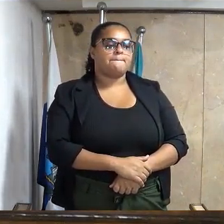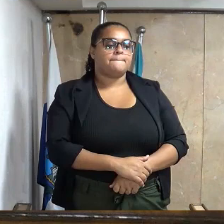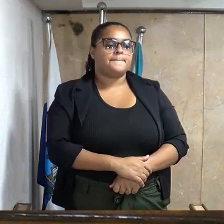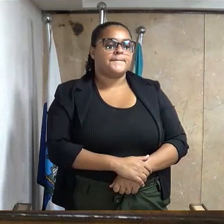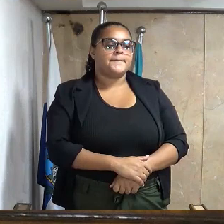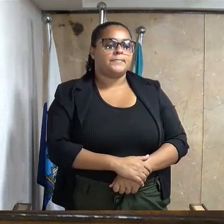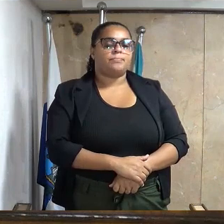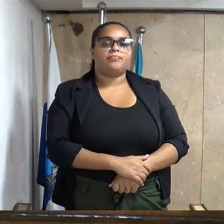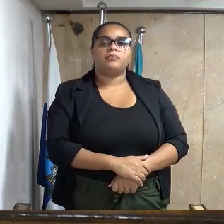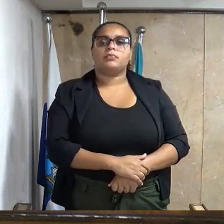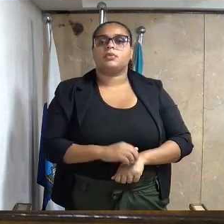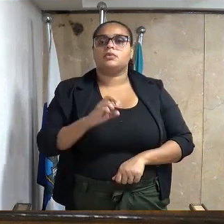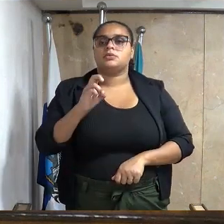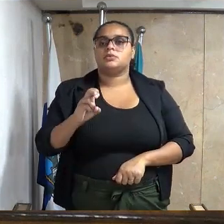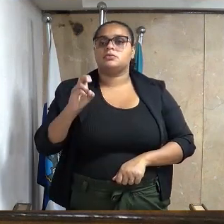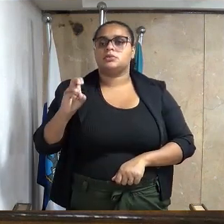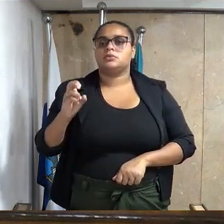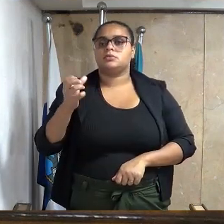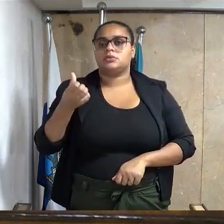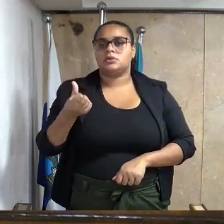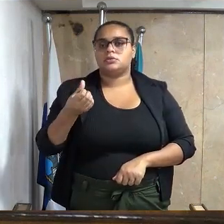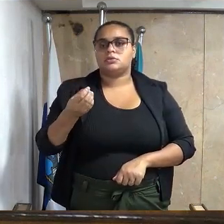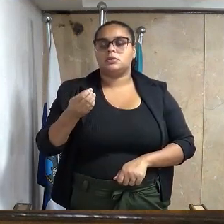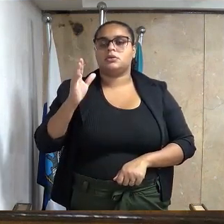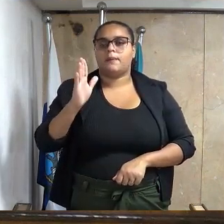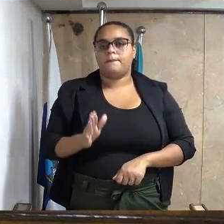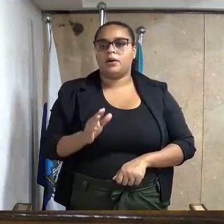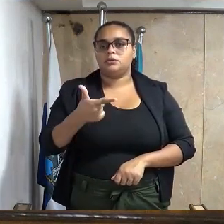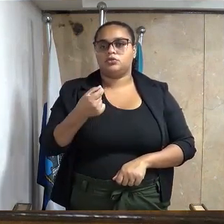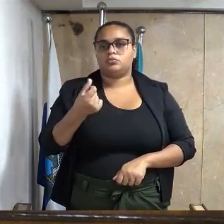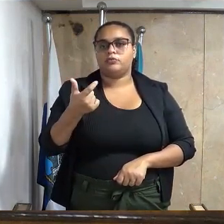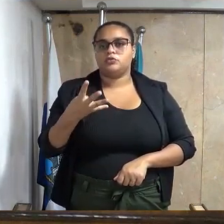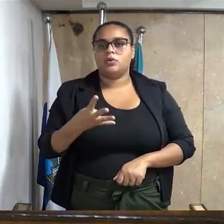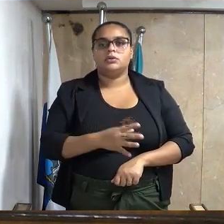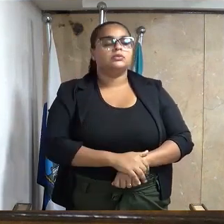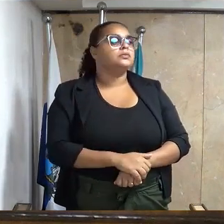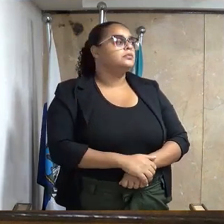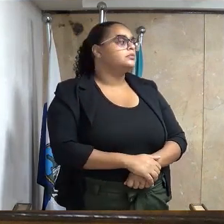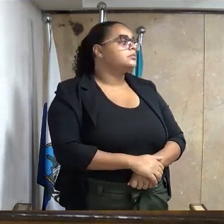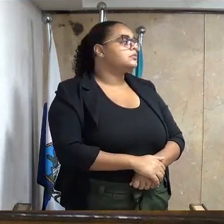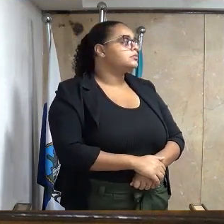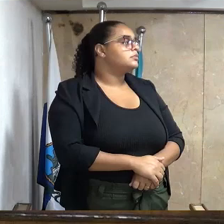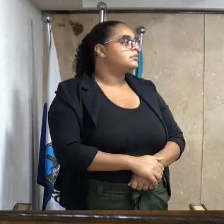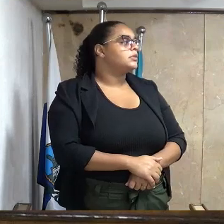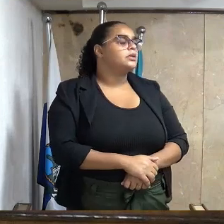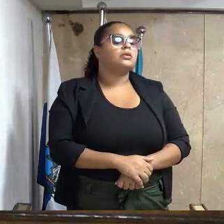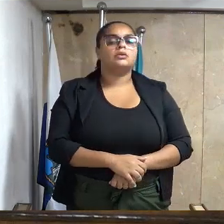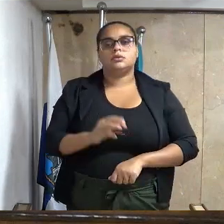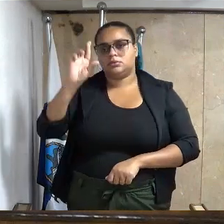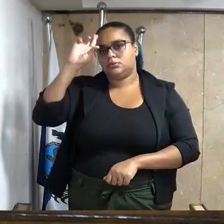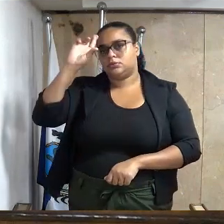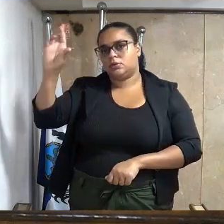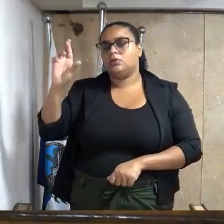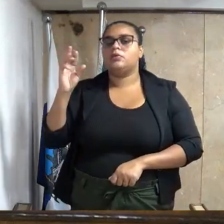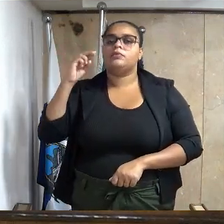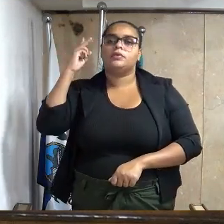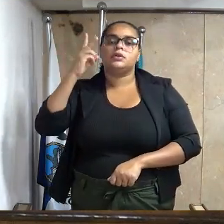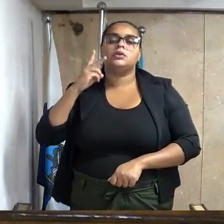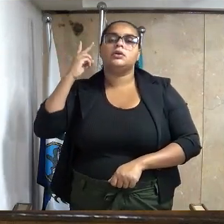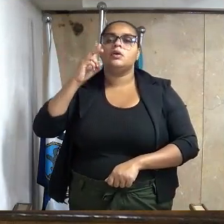Requerimento 5560, barra 2024, do excelentíssimo senhor vereador